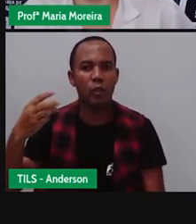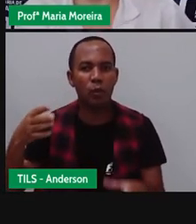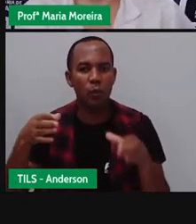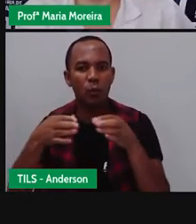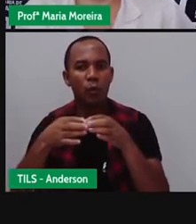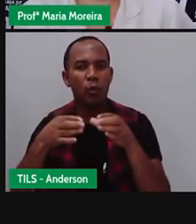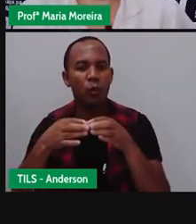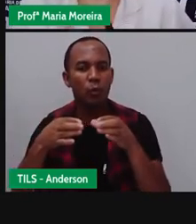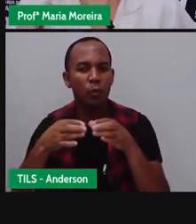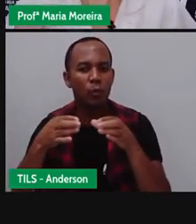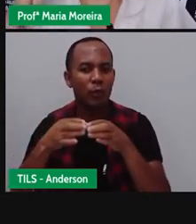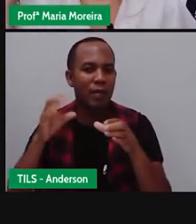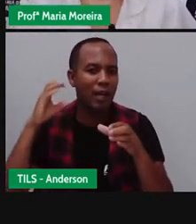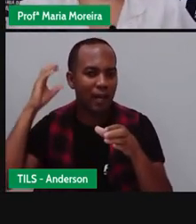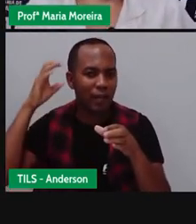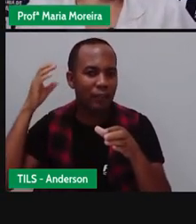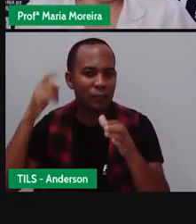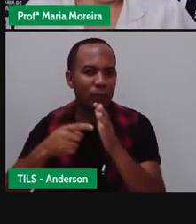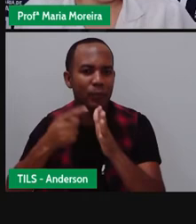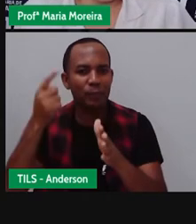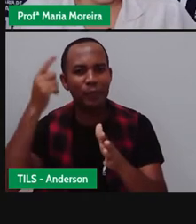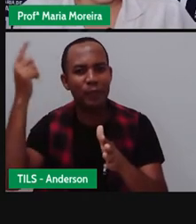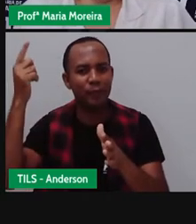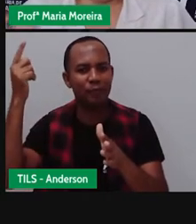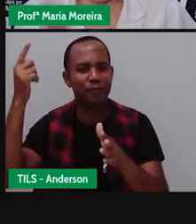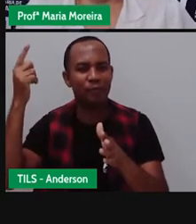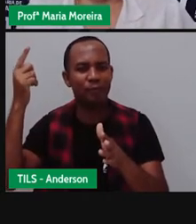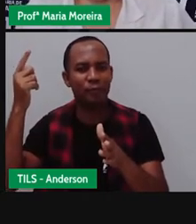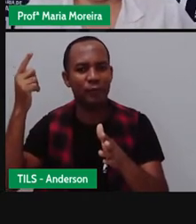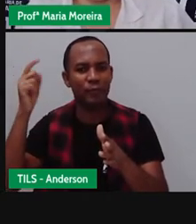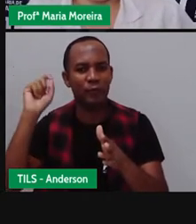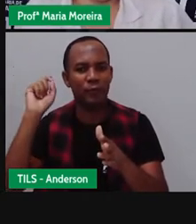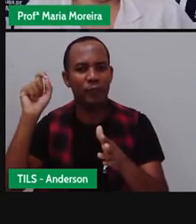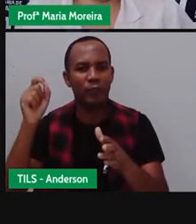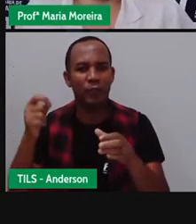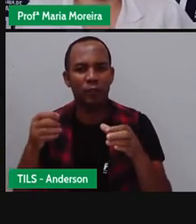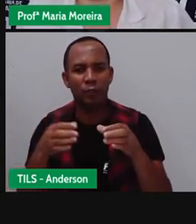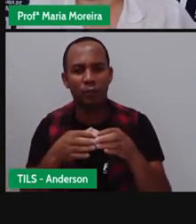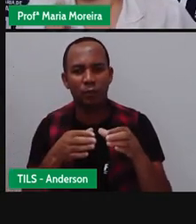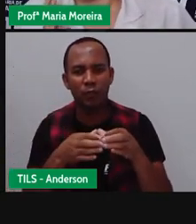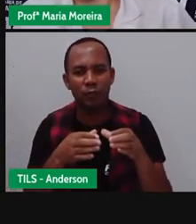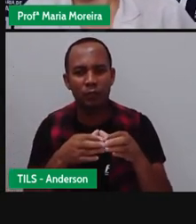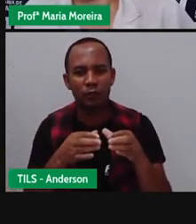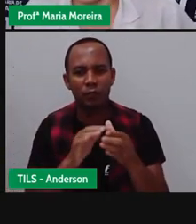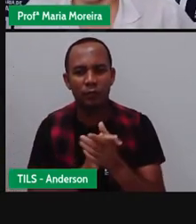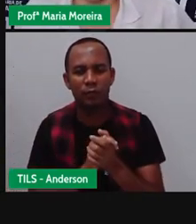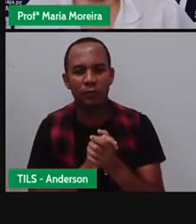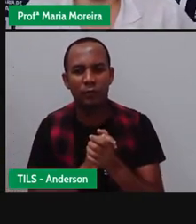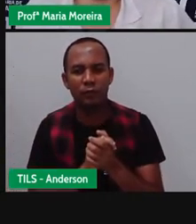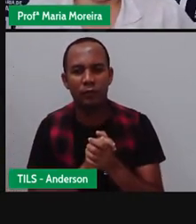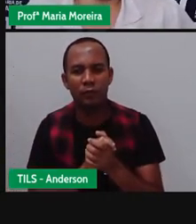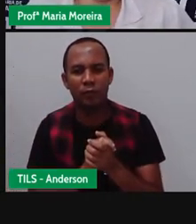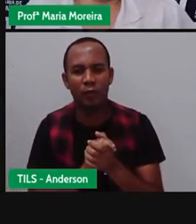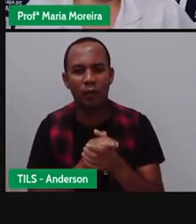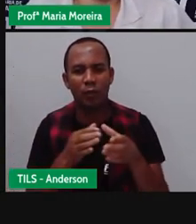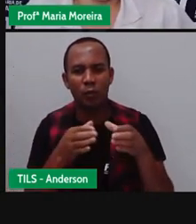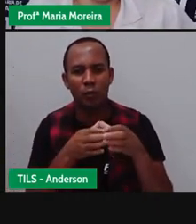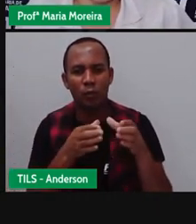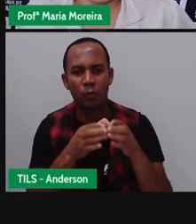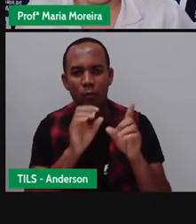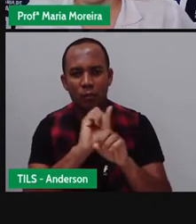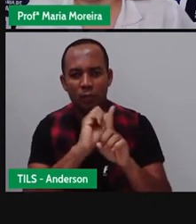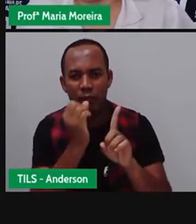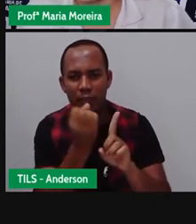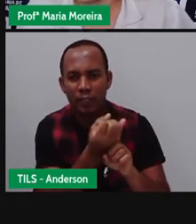de rádio brasileira. Ou seja, no ano seguinte. No ano de 1922, chega aí, consegue-se a primeira